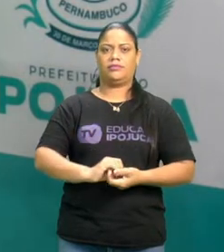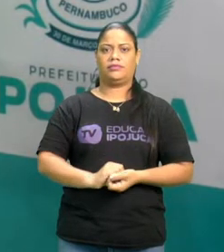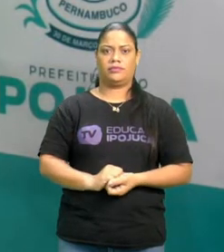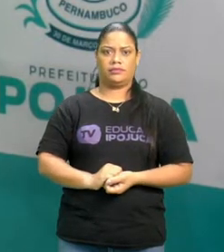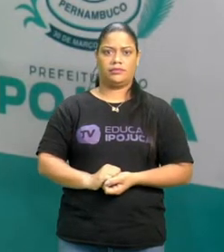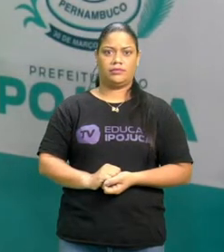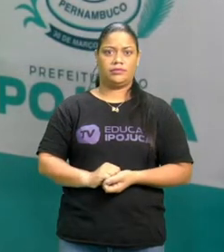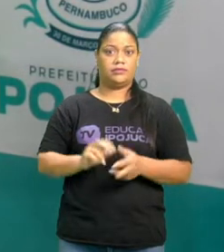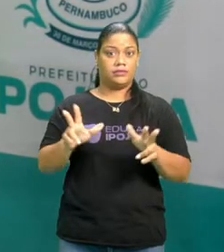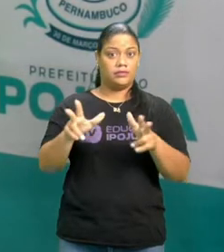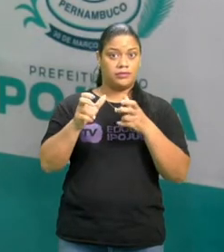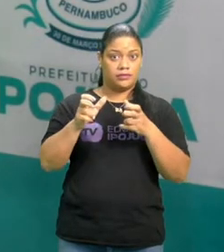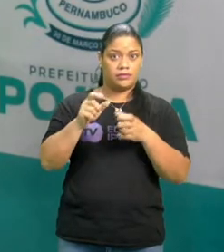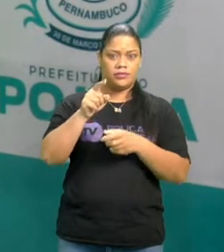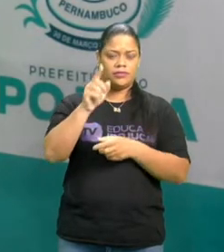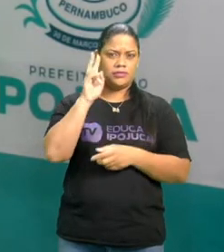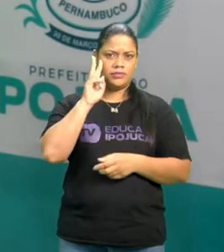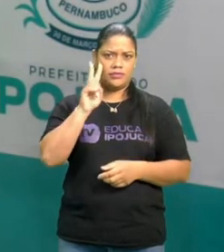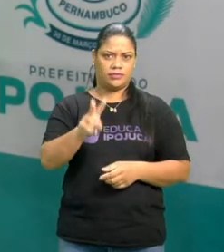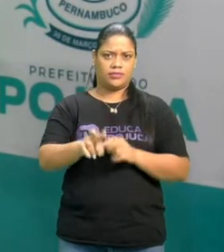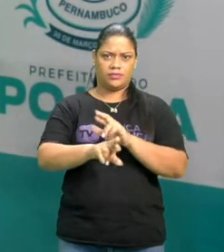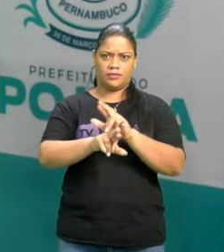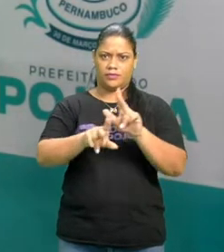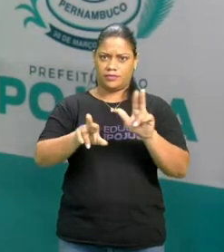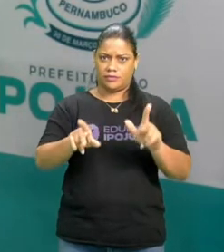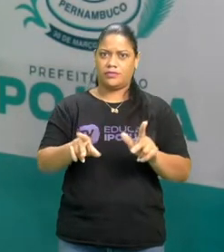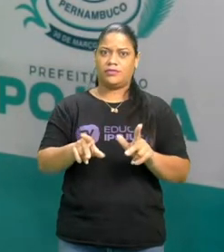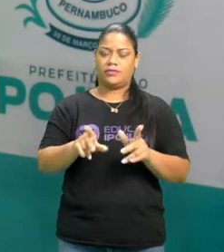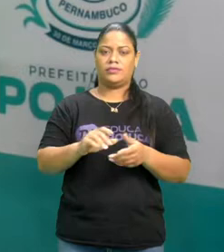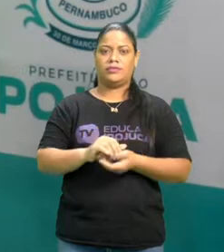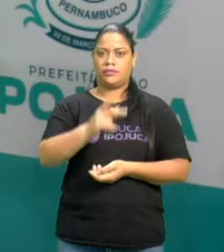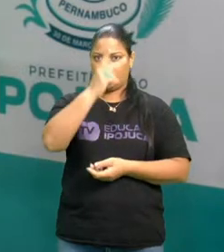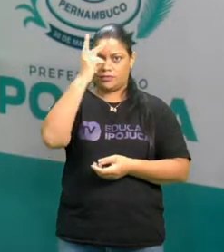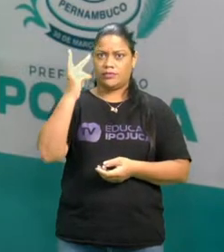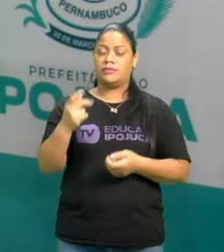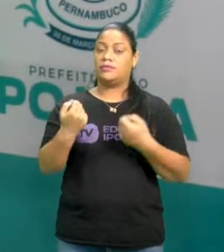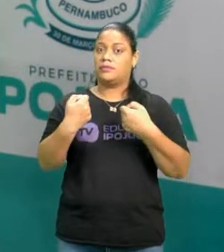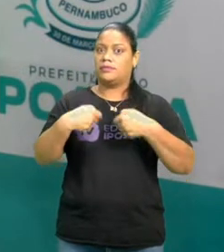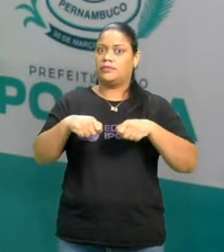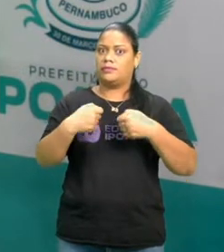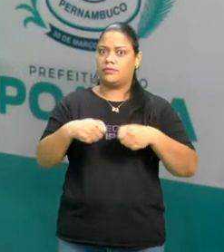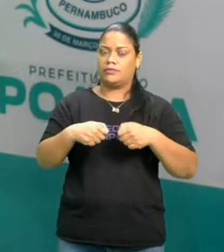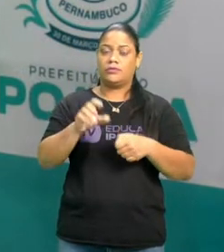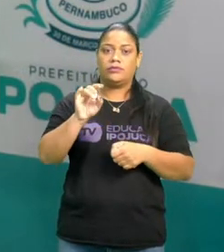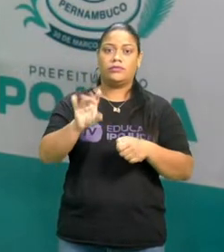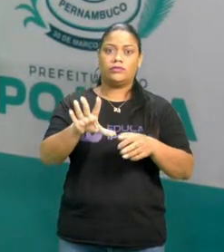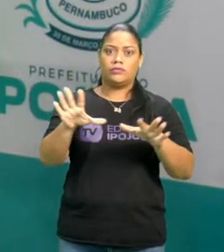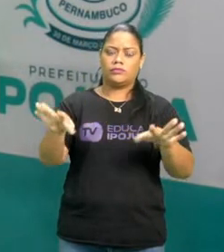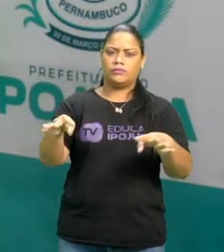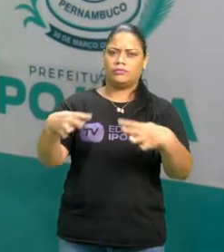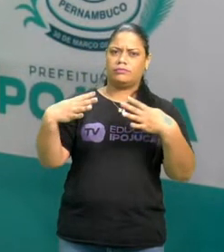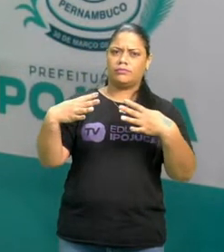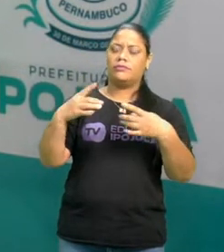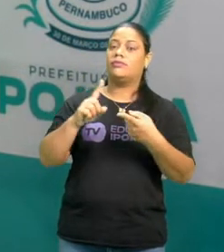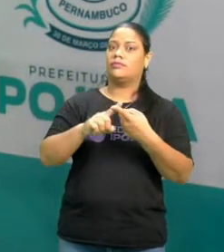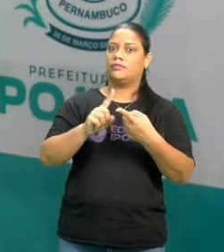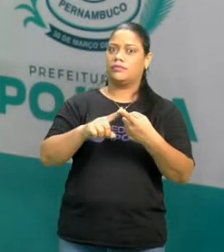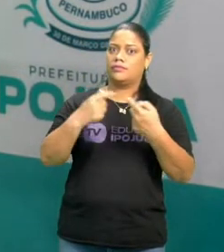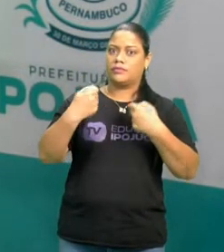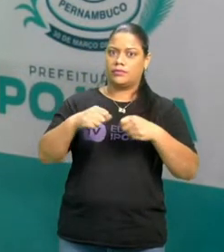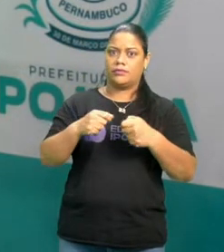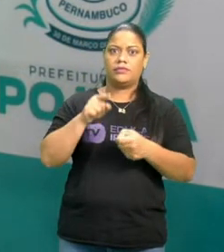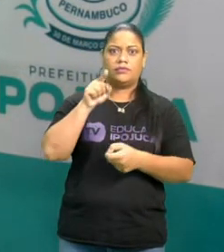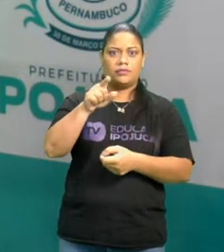Fique atento que você vai perceber diversos casos e merece não só a atenção, mas também a sua